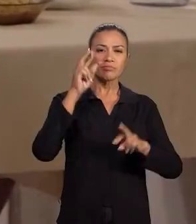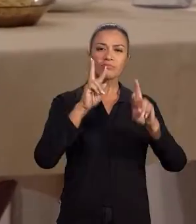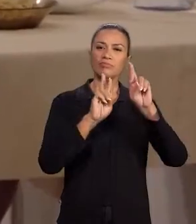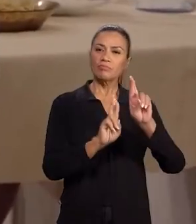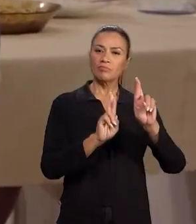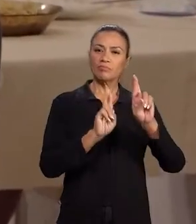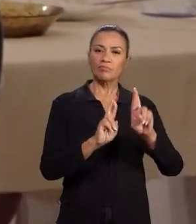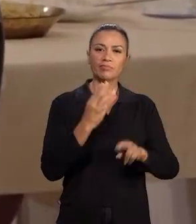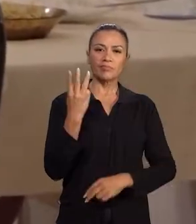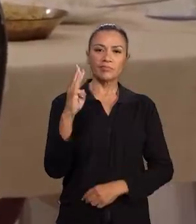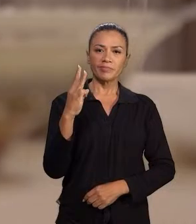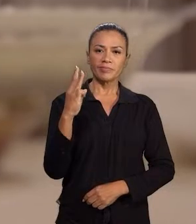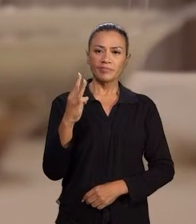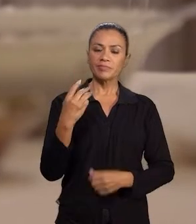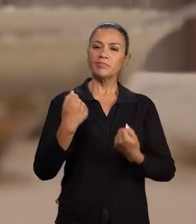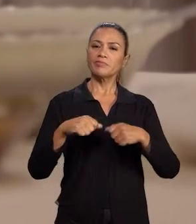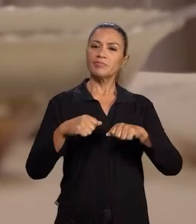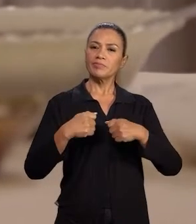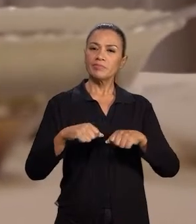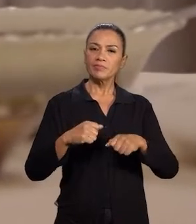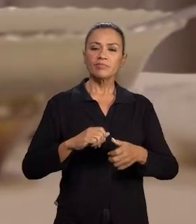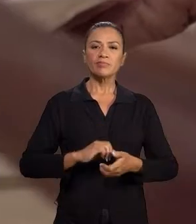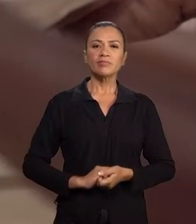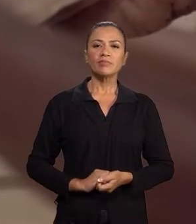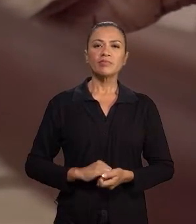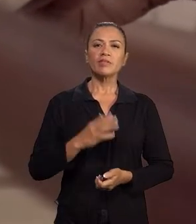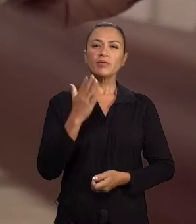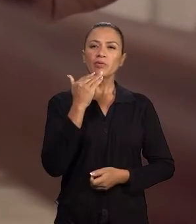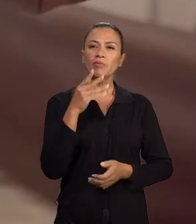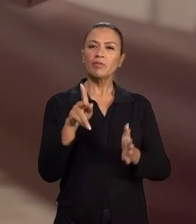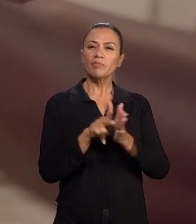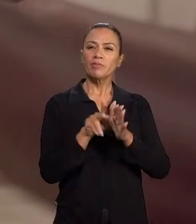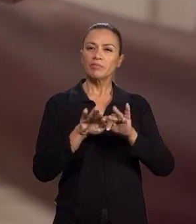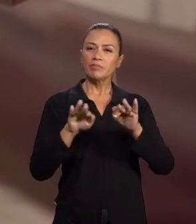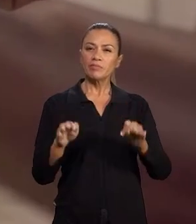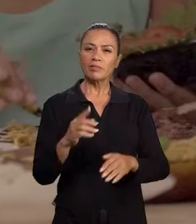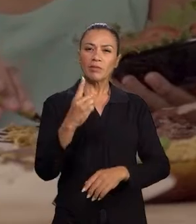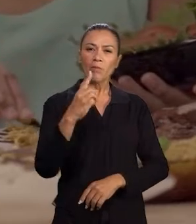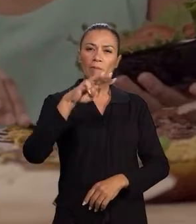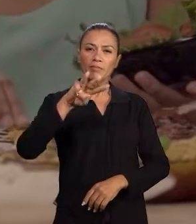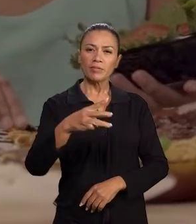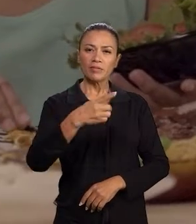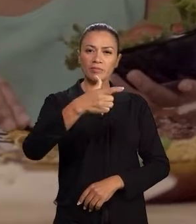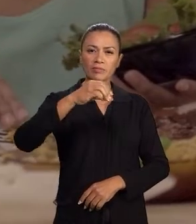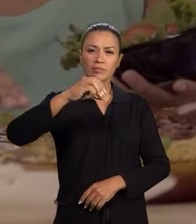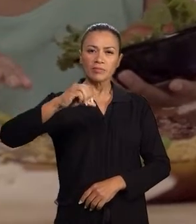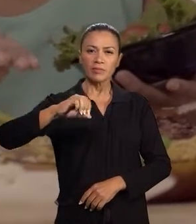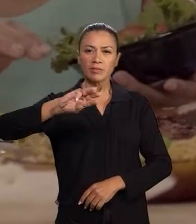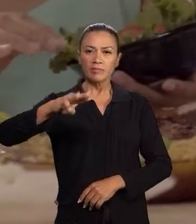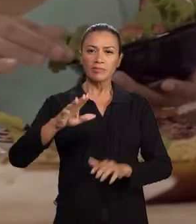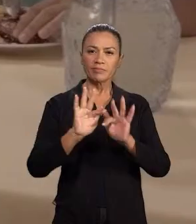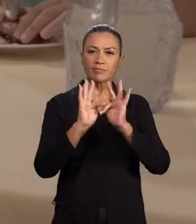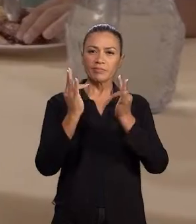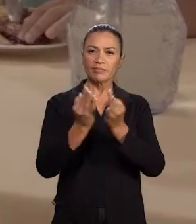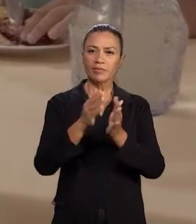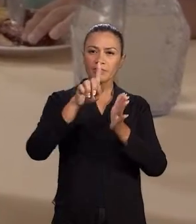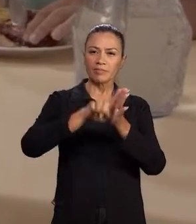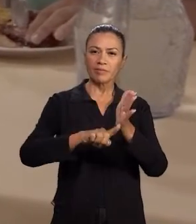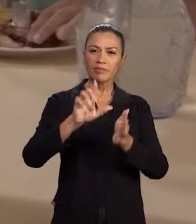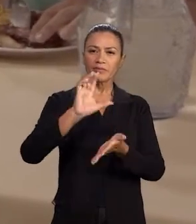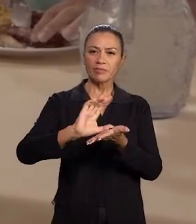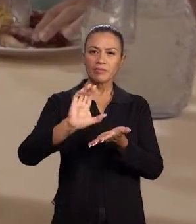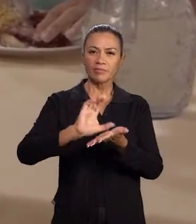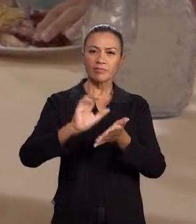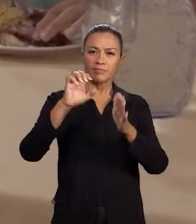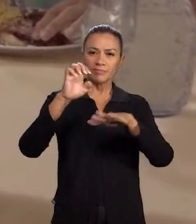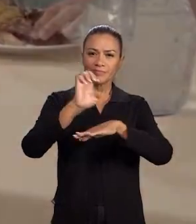Trazer alívio e esperança para os maranhenses necessitados. É comida na mesa para 1 milhão e 200 mil famílias de baixa